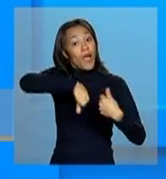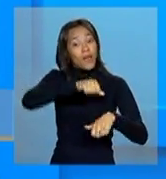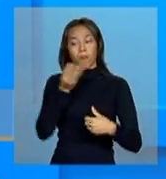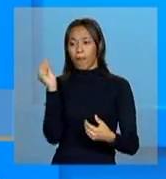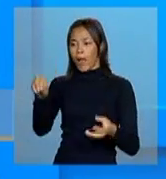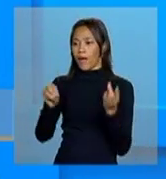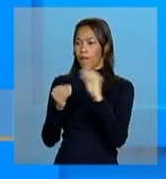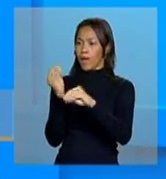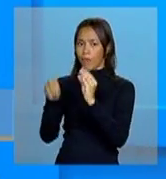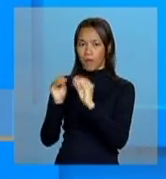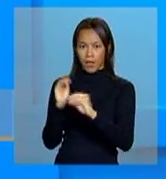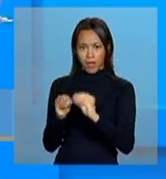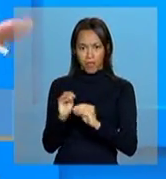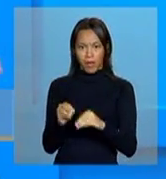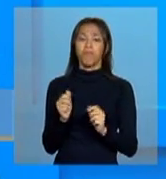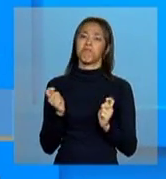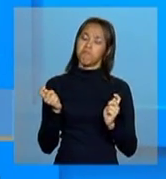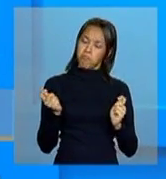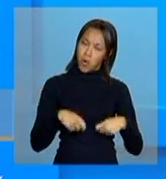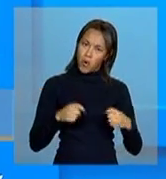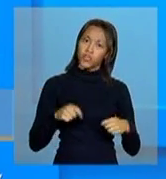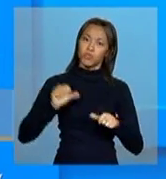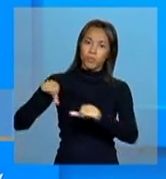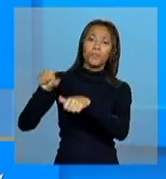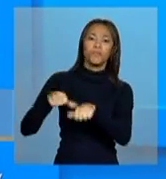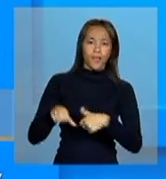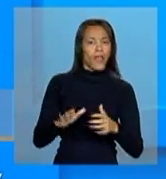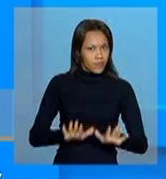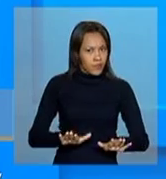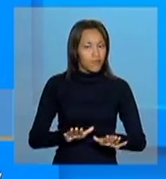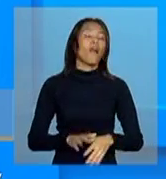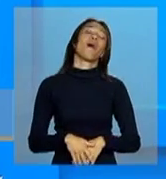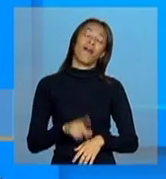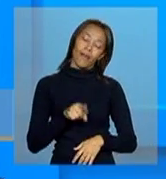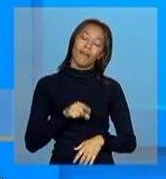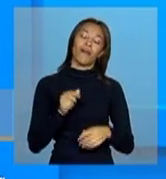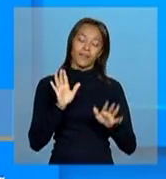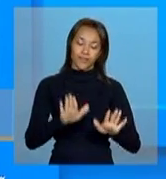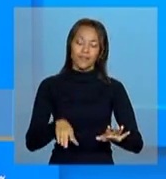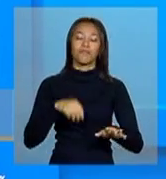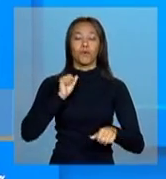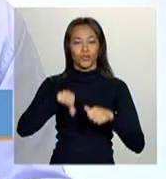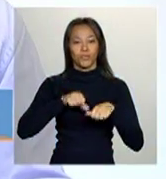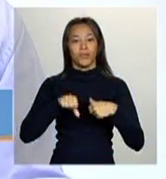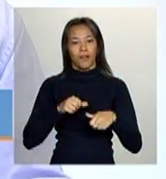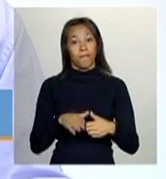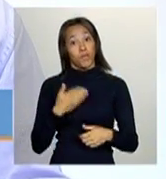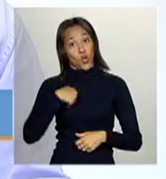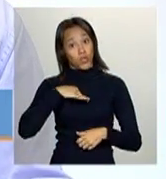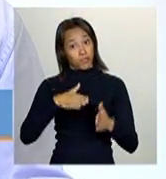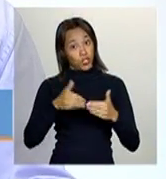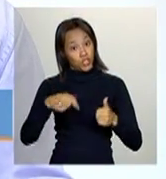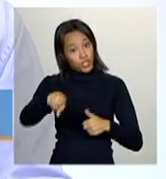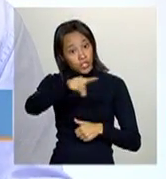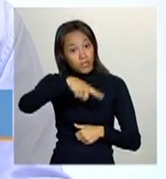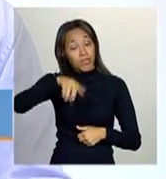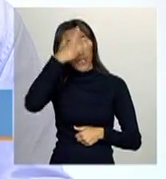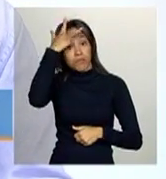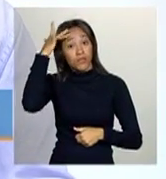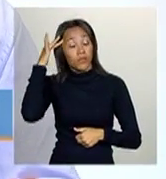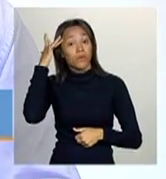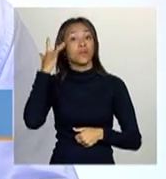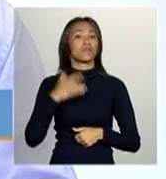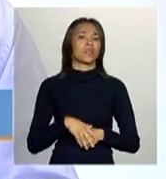necessidade vai ocorrendo as mudanças. É assim? Sim, sim. A gente até pede para que as pessoas